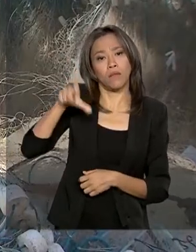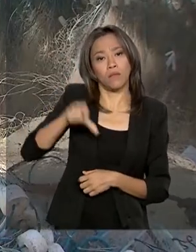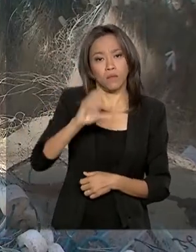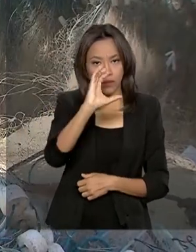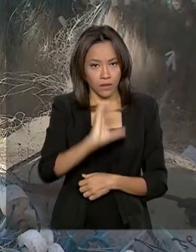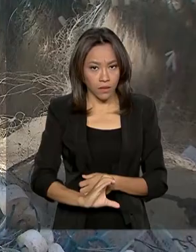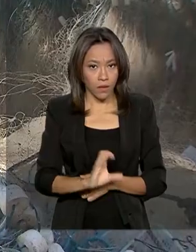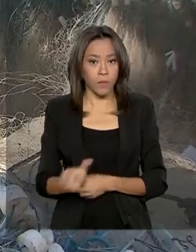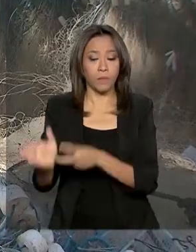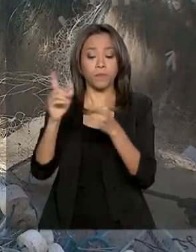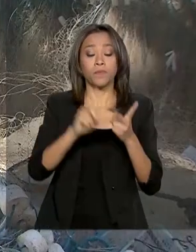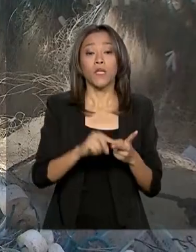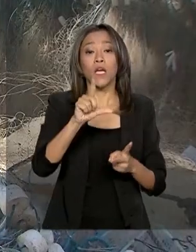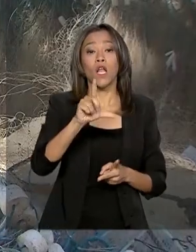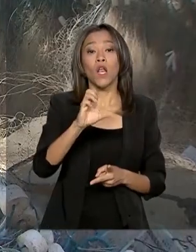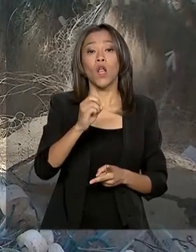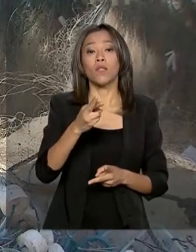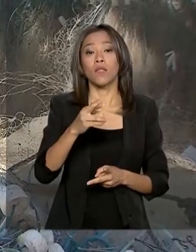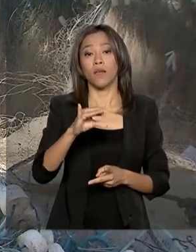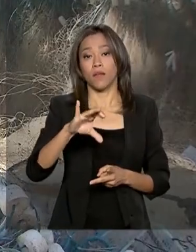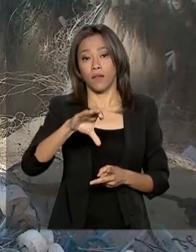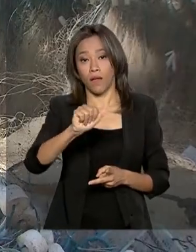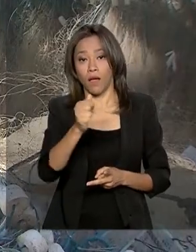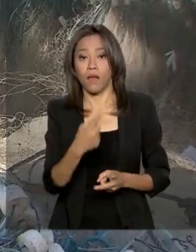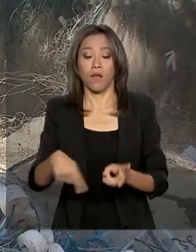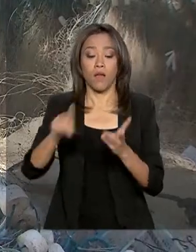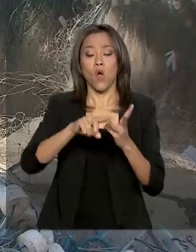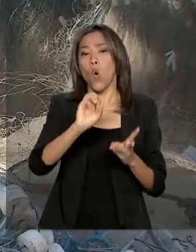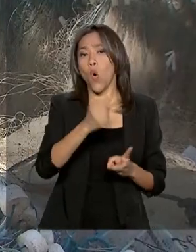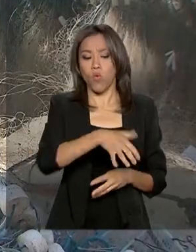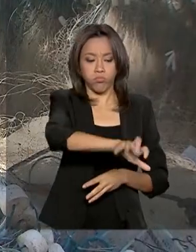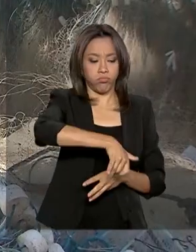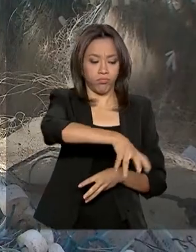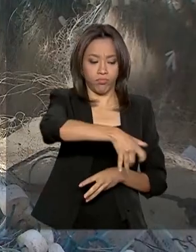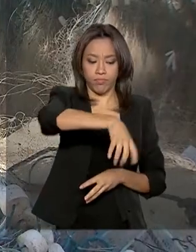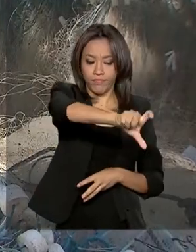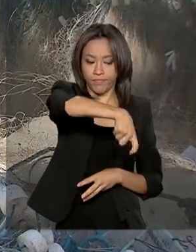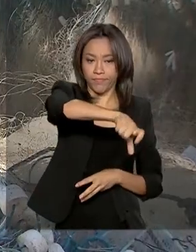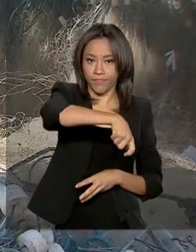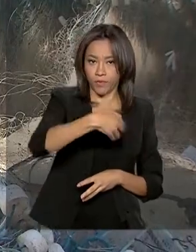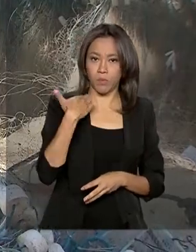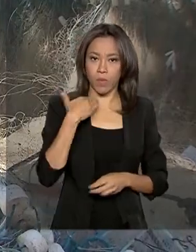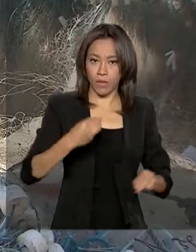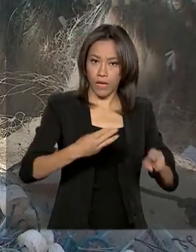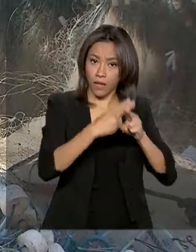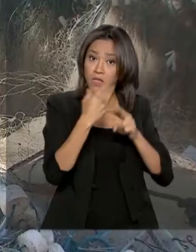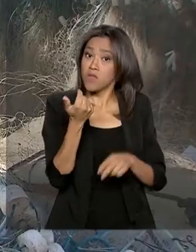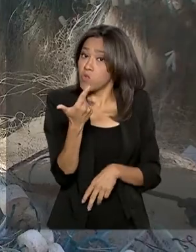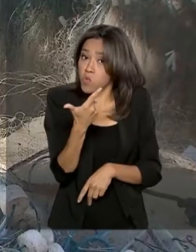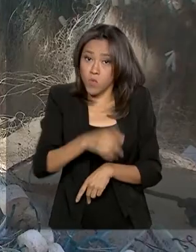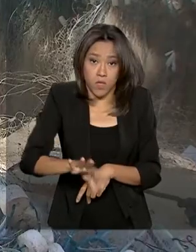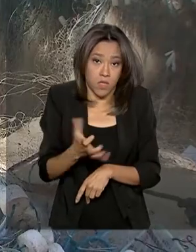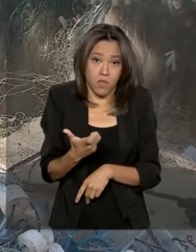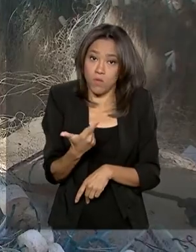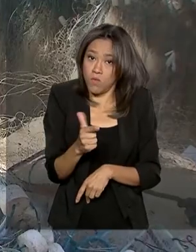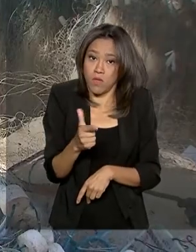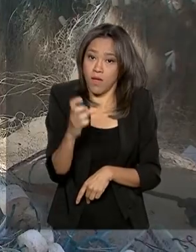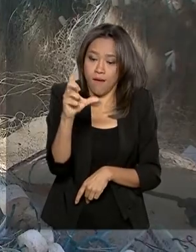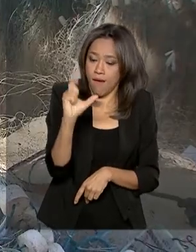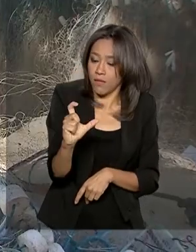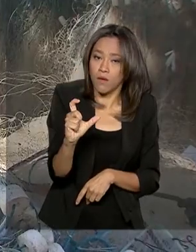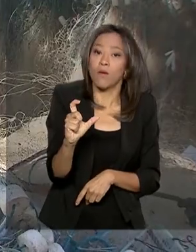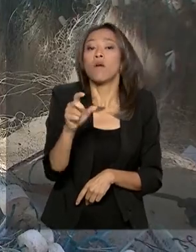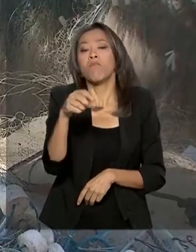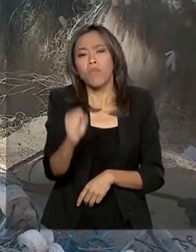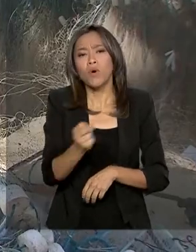em casas lotéricas ou em qualquer terminal de autoatendimento da Caixa. Quem não tiver o cartão cidadão, basta se direcionar a